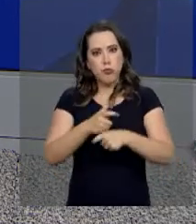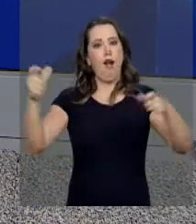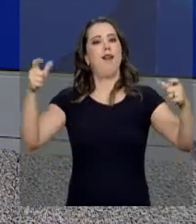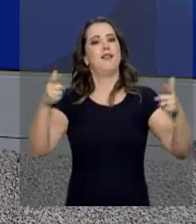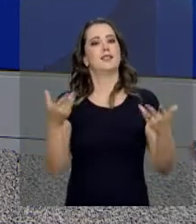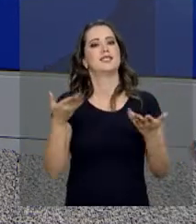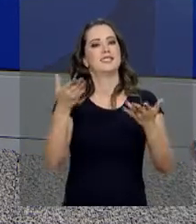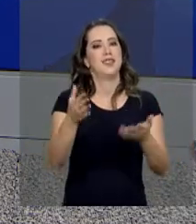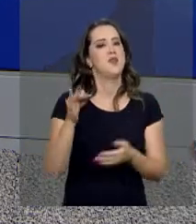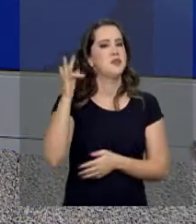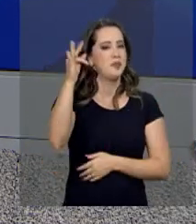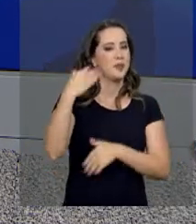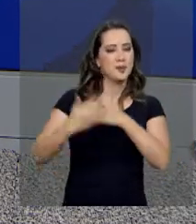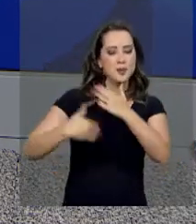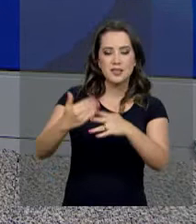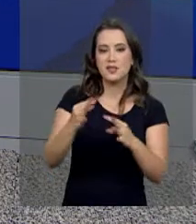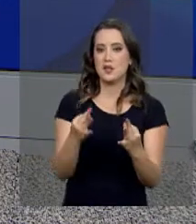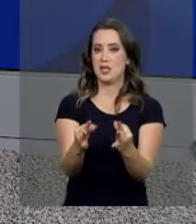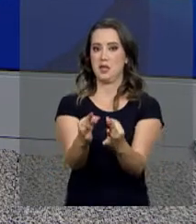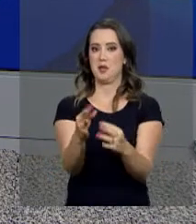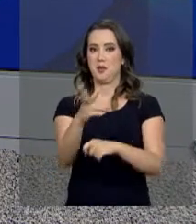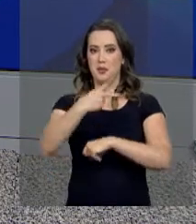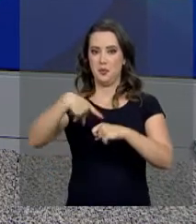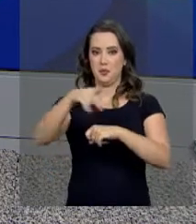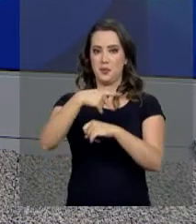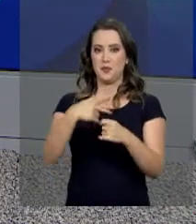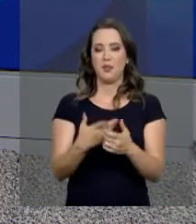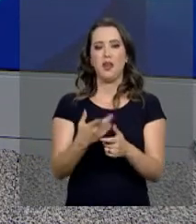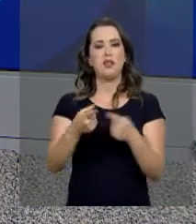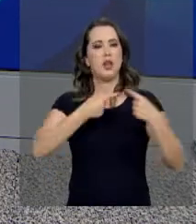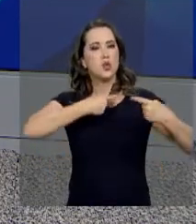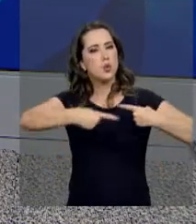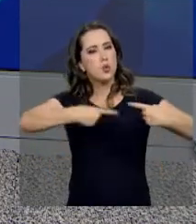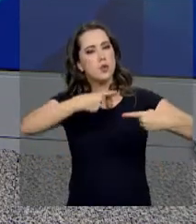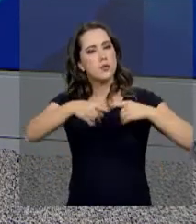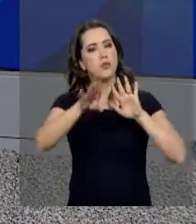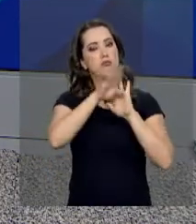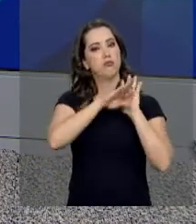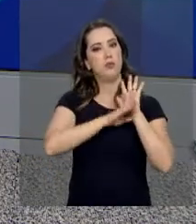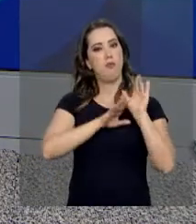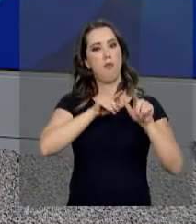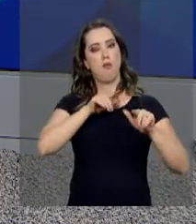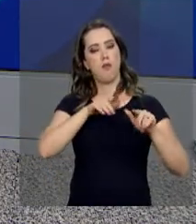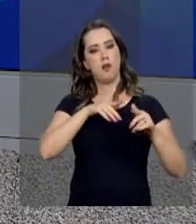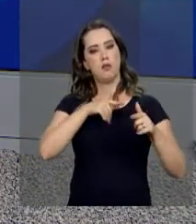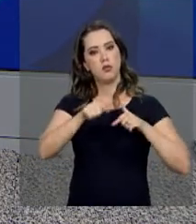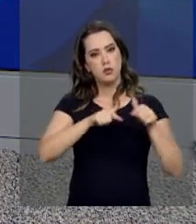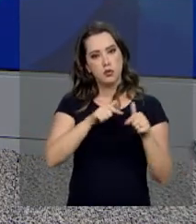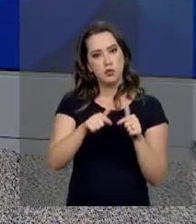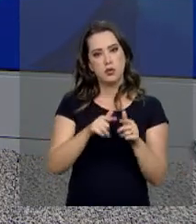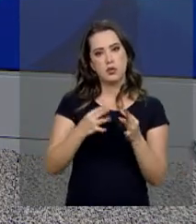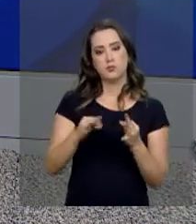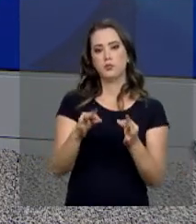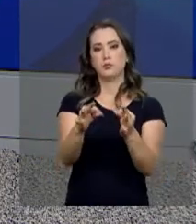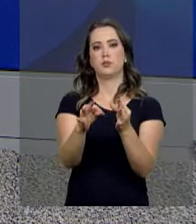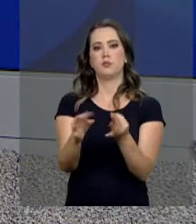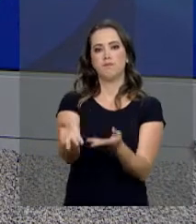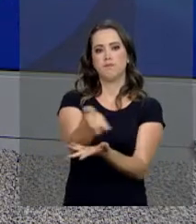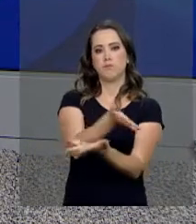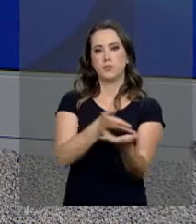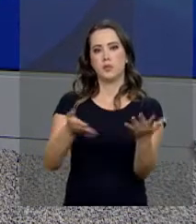do futuro do desenvolvimento tecnológico do país está em debate no Plano de Ação de Tecnologias Convergentes e